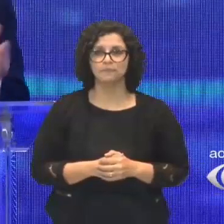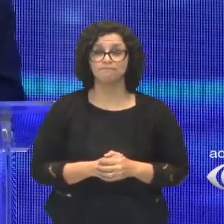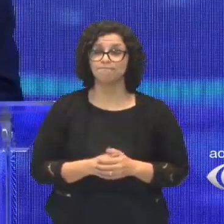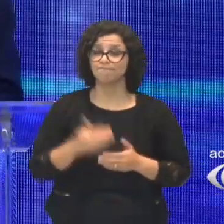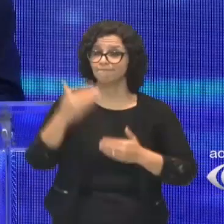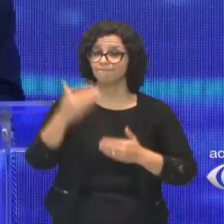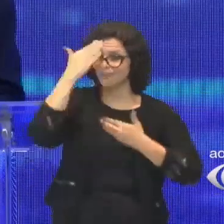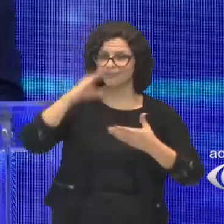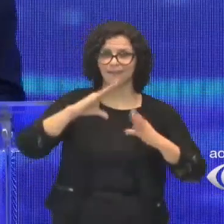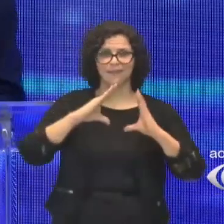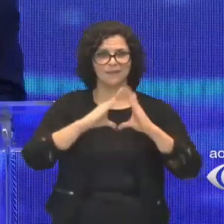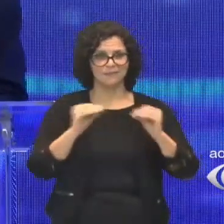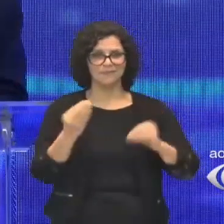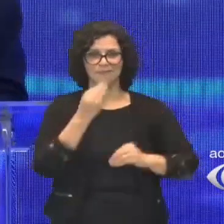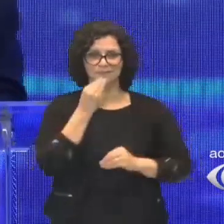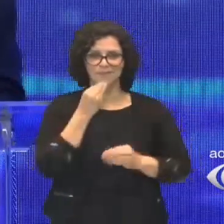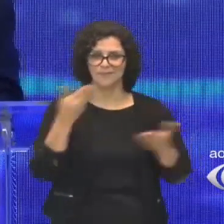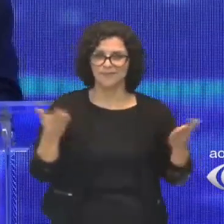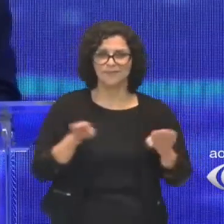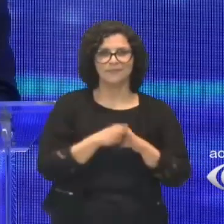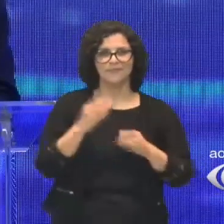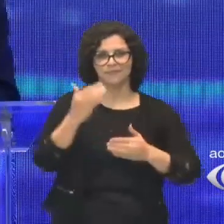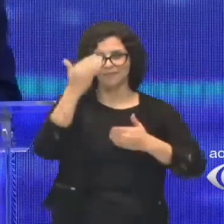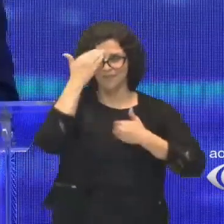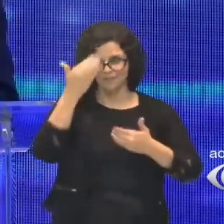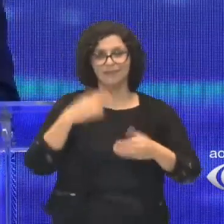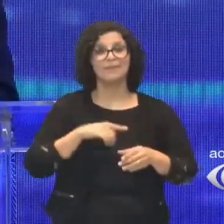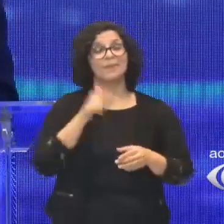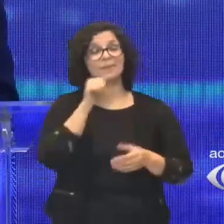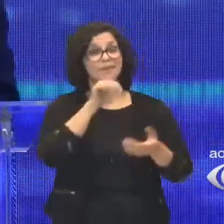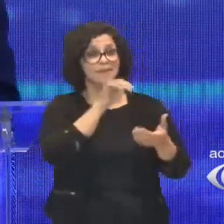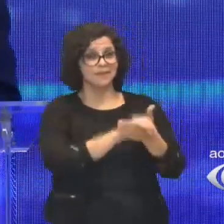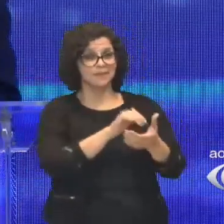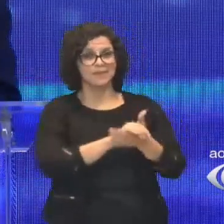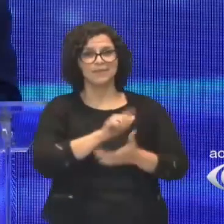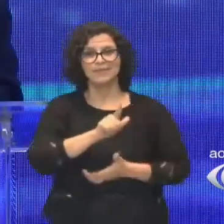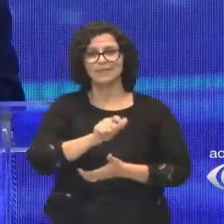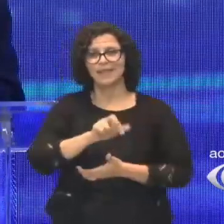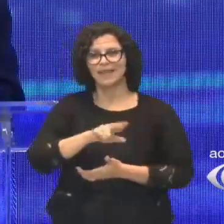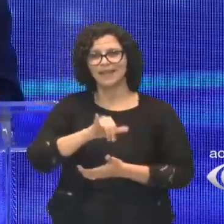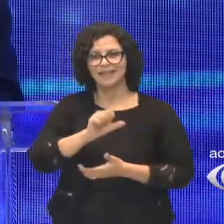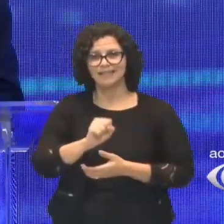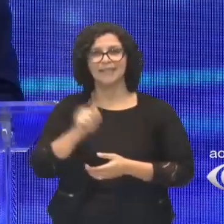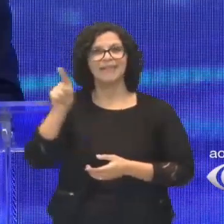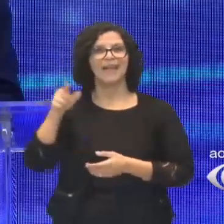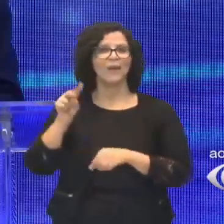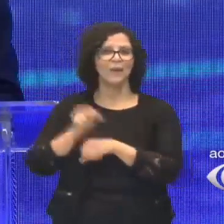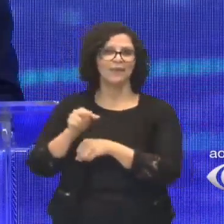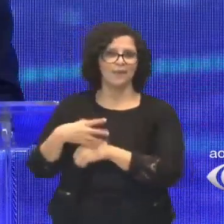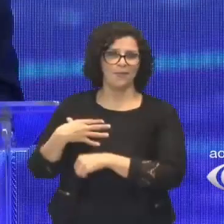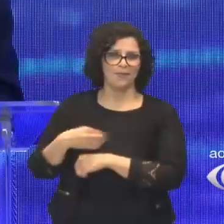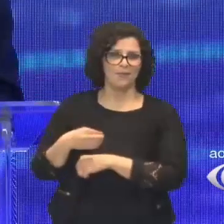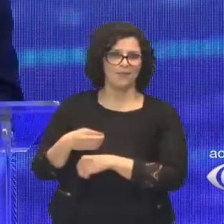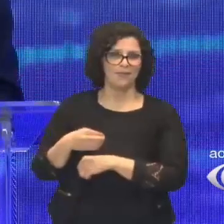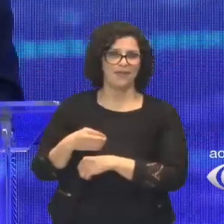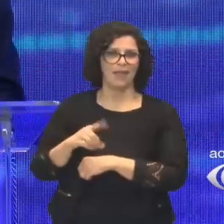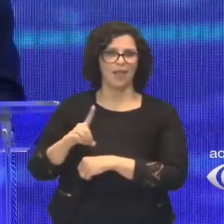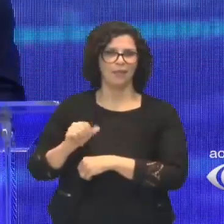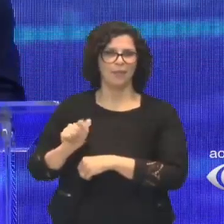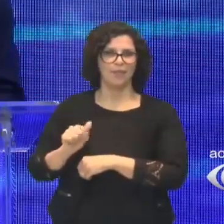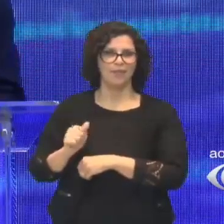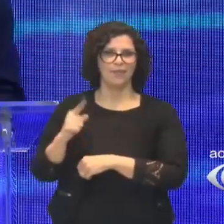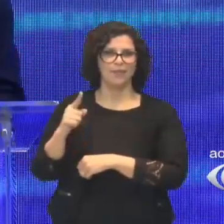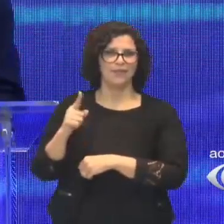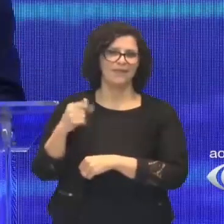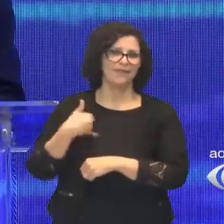Eu quero agradecer a Band pela oportunidade, quero agradecer também a minha esposa, Larissa, que está com a nossa filhinha Maria Eduarda, de um ano e meio,